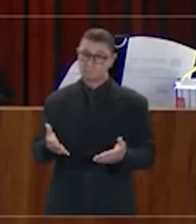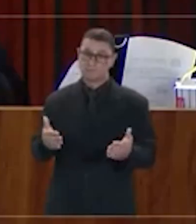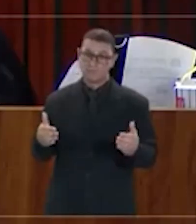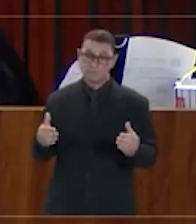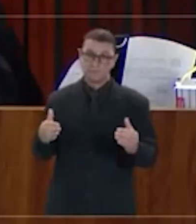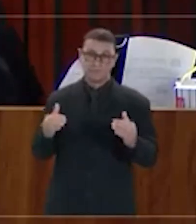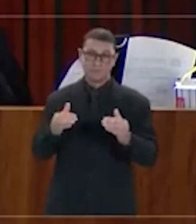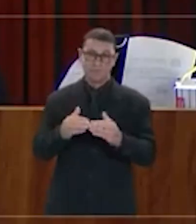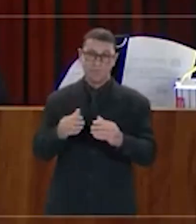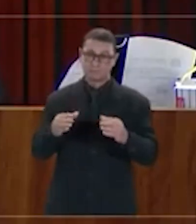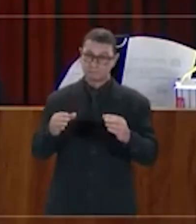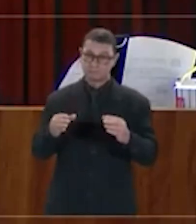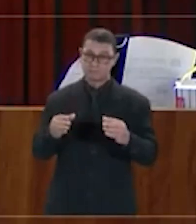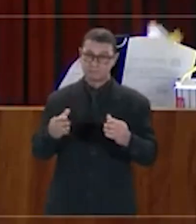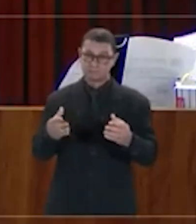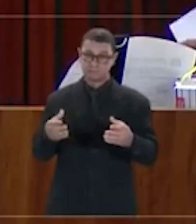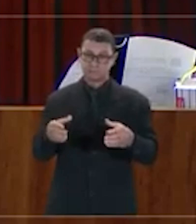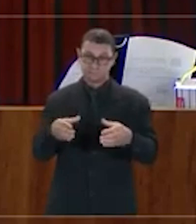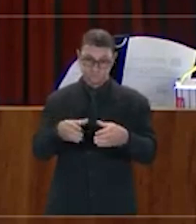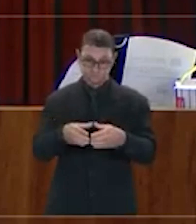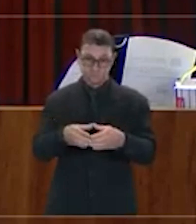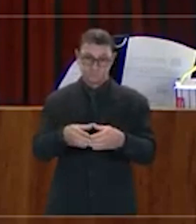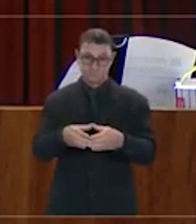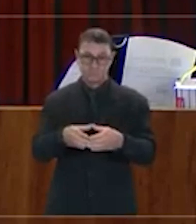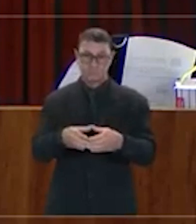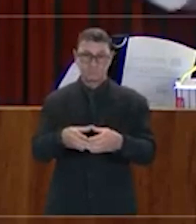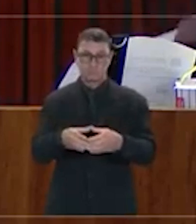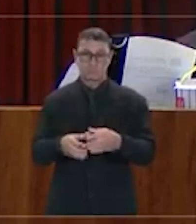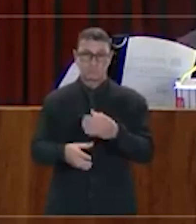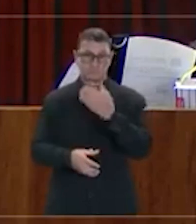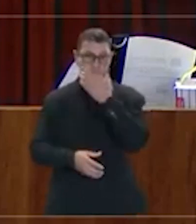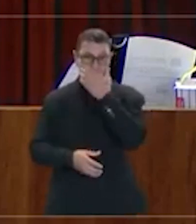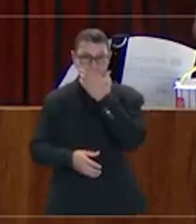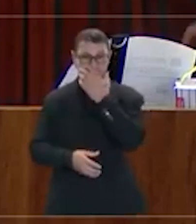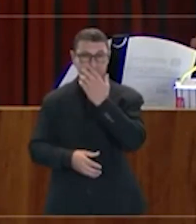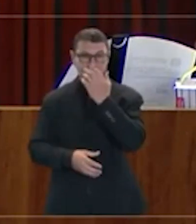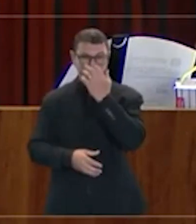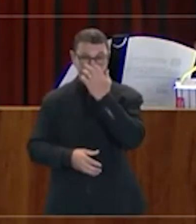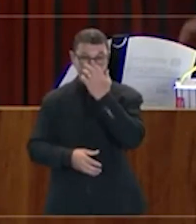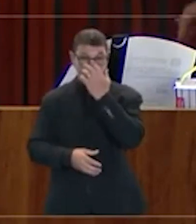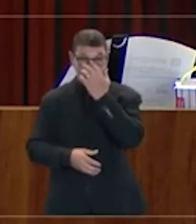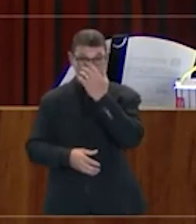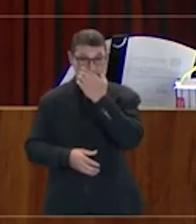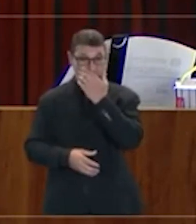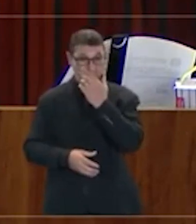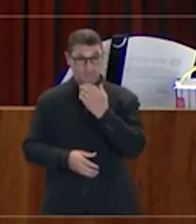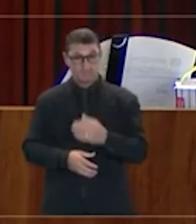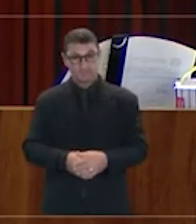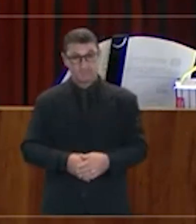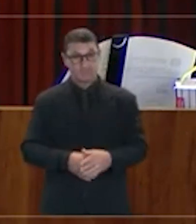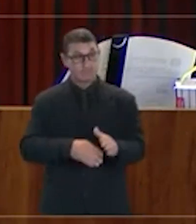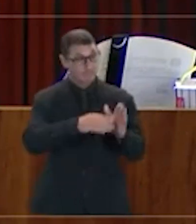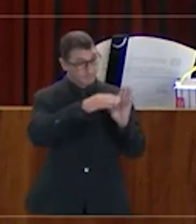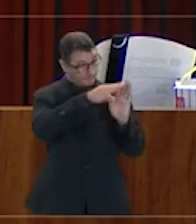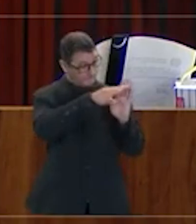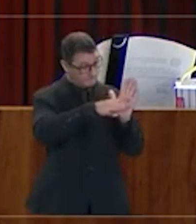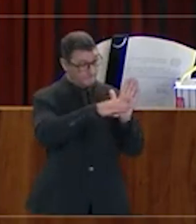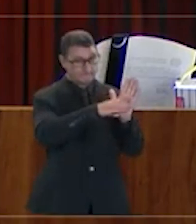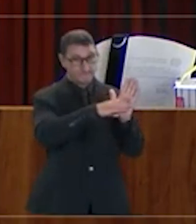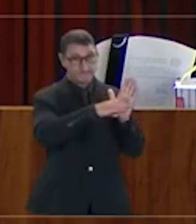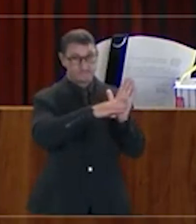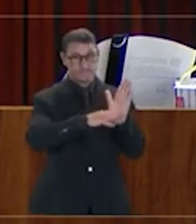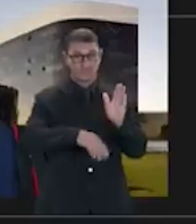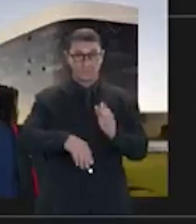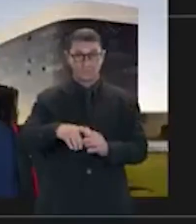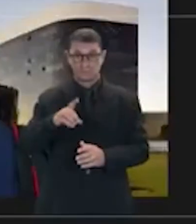Não havendo mais nenhum processo na pauta, doutor Vandir, por favor.